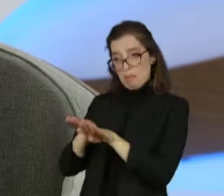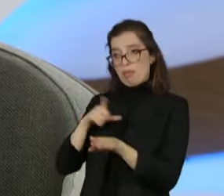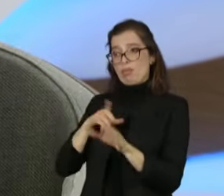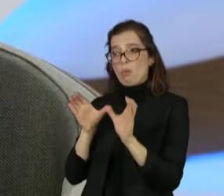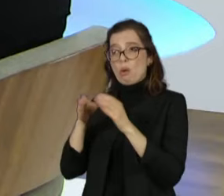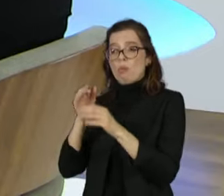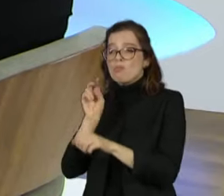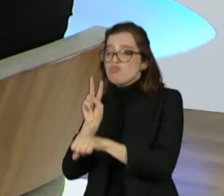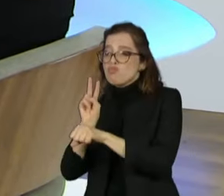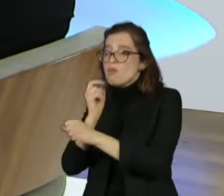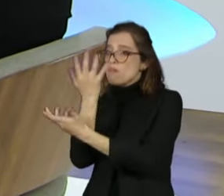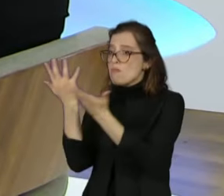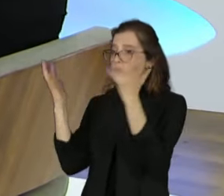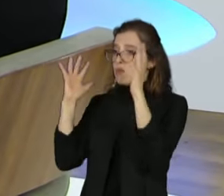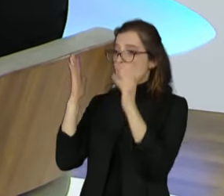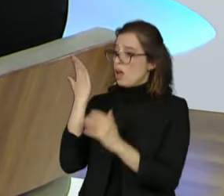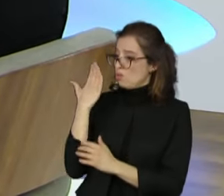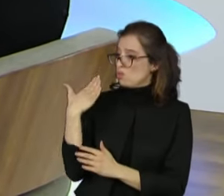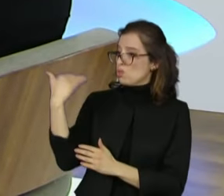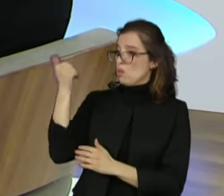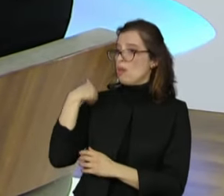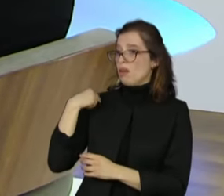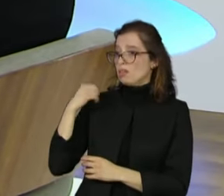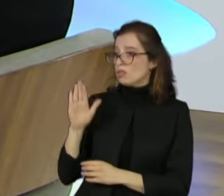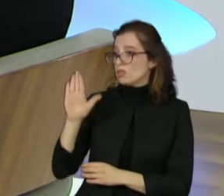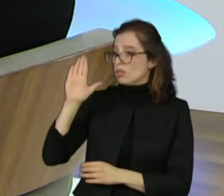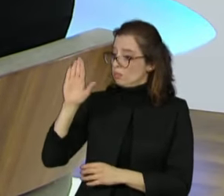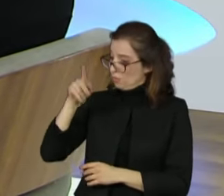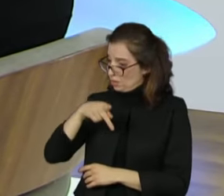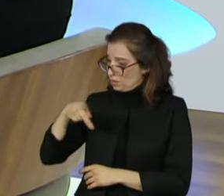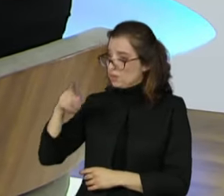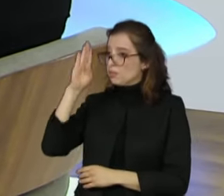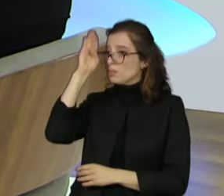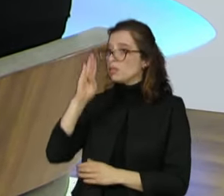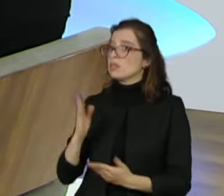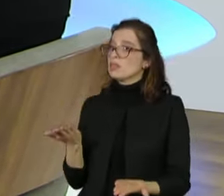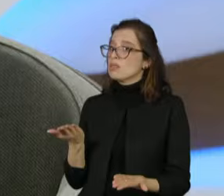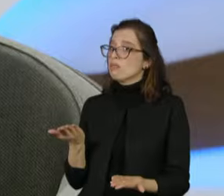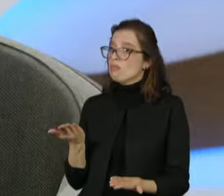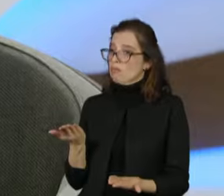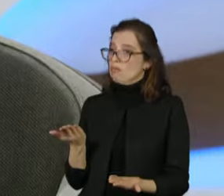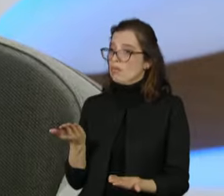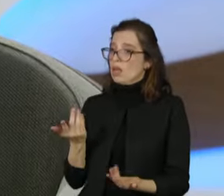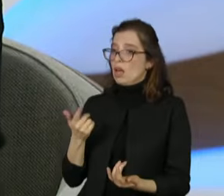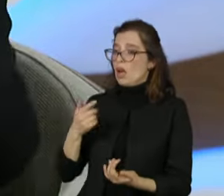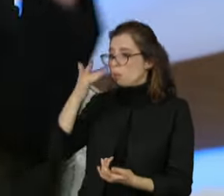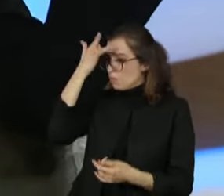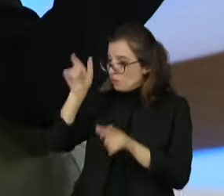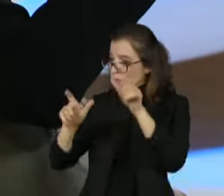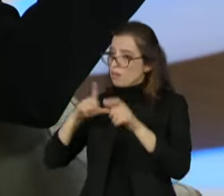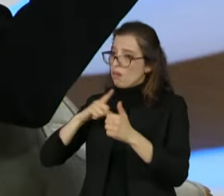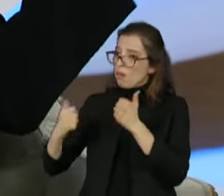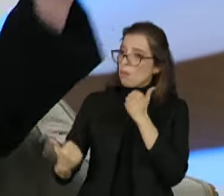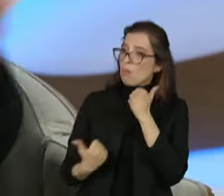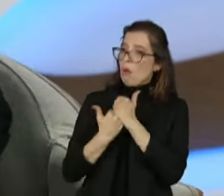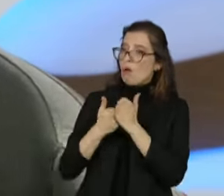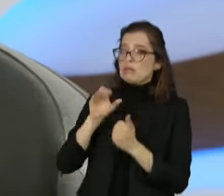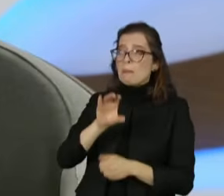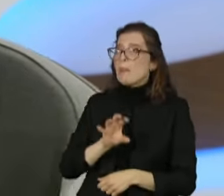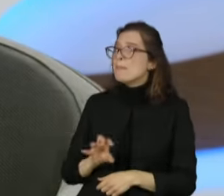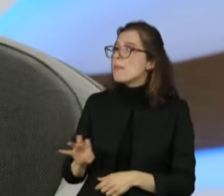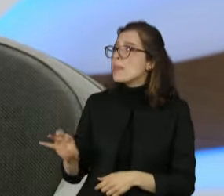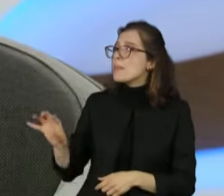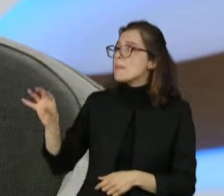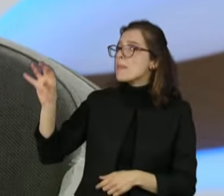estamos com o chão, nós já estamos com essas pessoas em todos os cantos do Brasil. É verdade, não sou conhecida, Vera comentou,